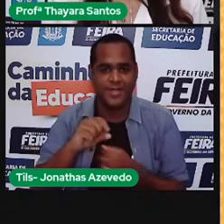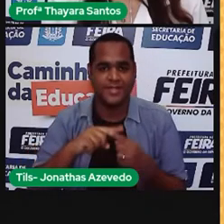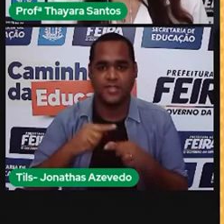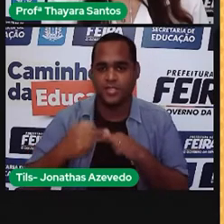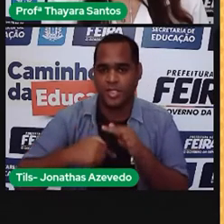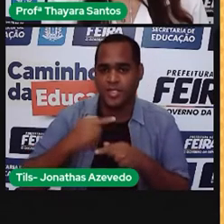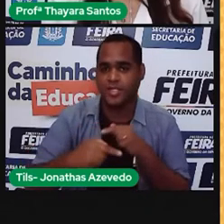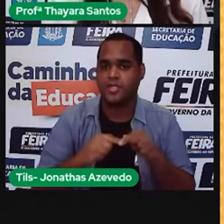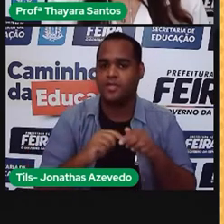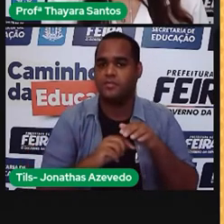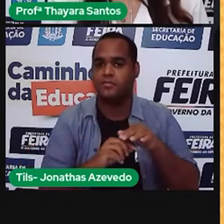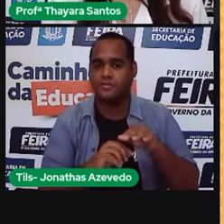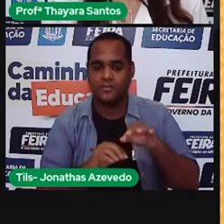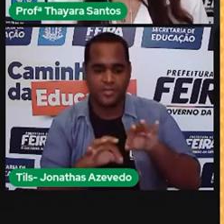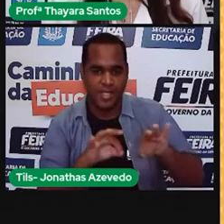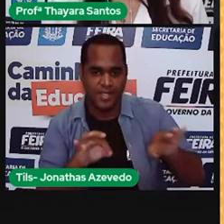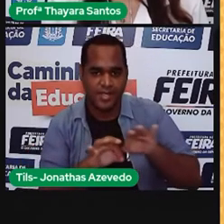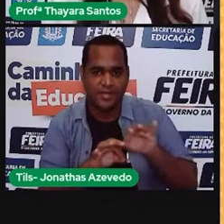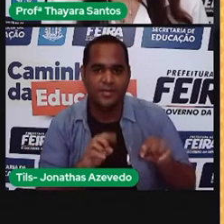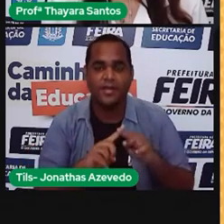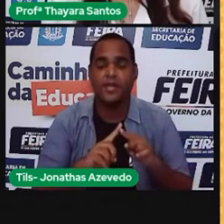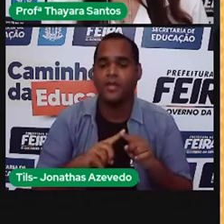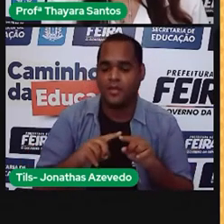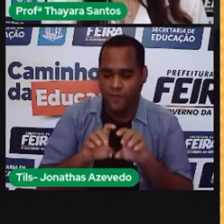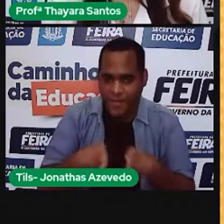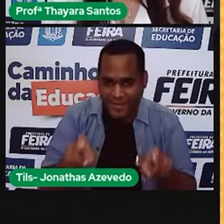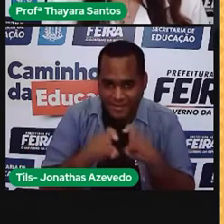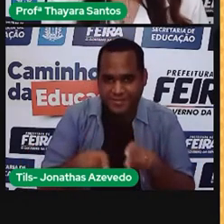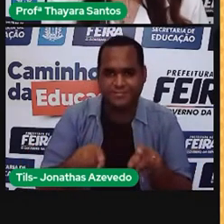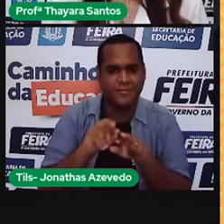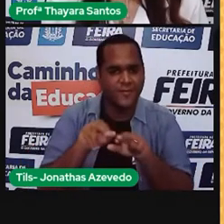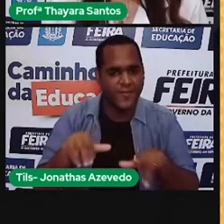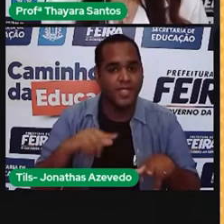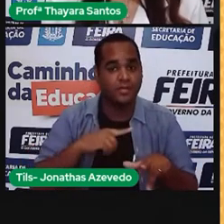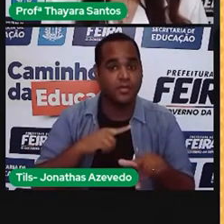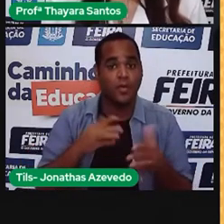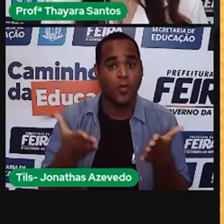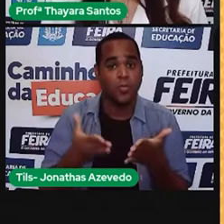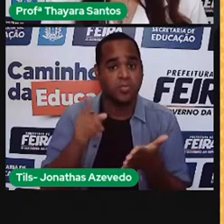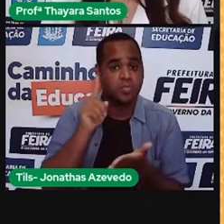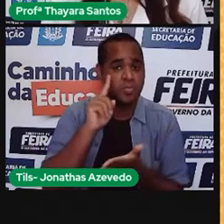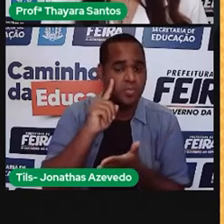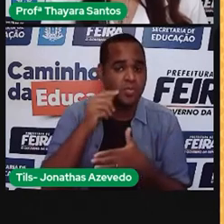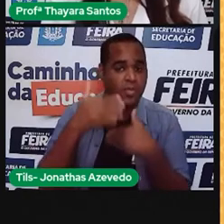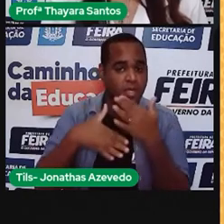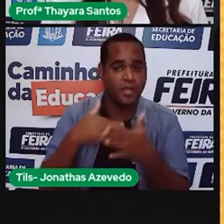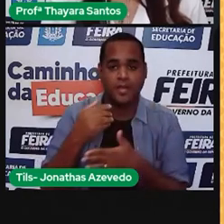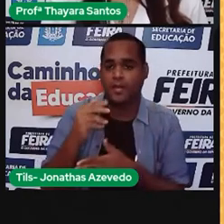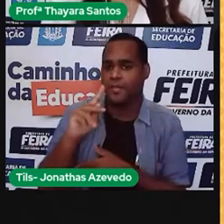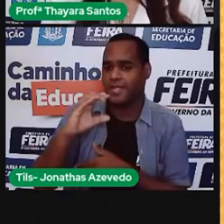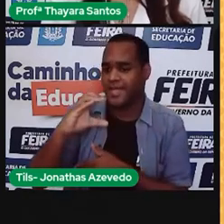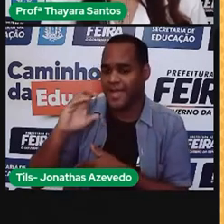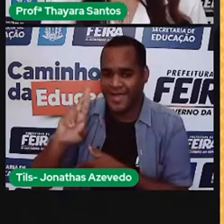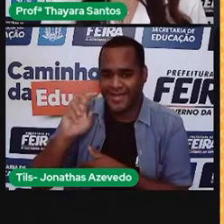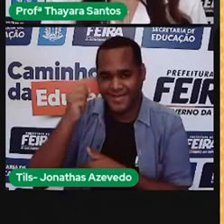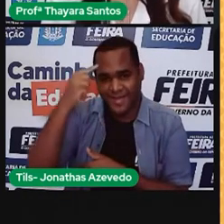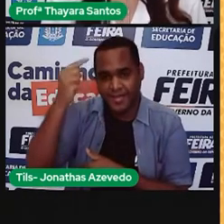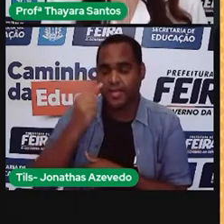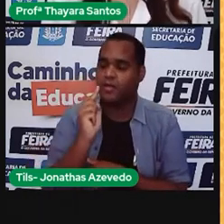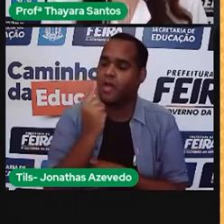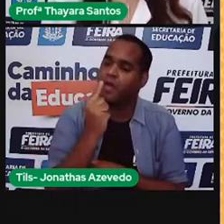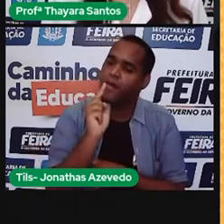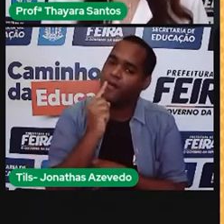engenharia, informática, etc. Hoje em dia, até o teste PCR para a detecção do novo